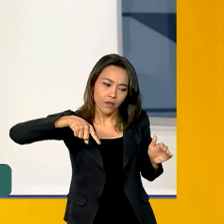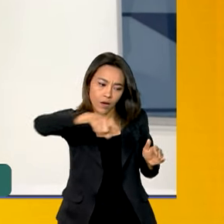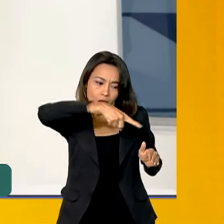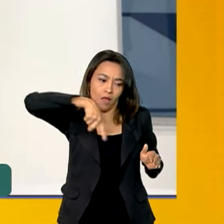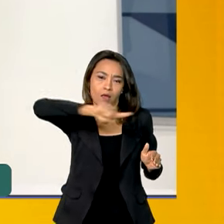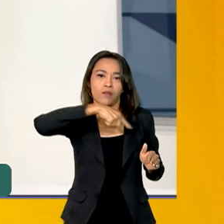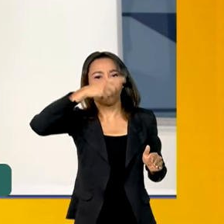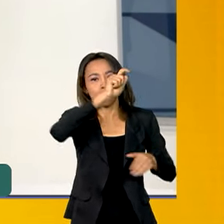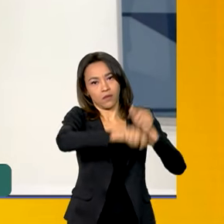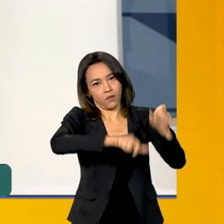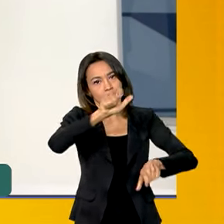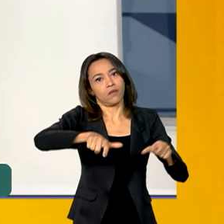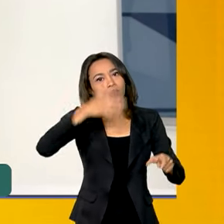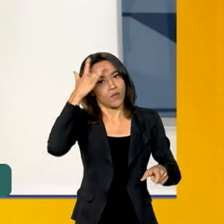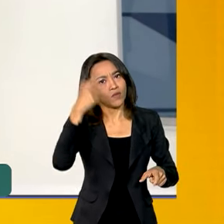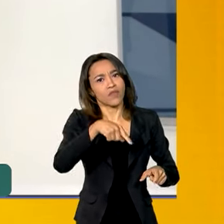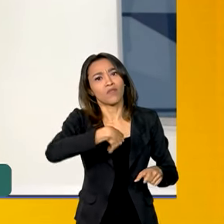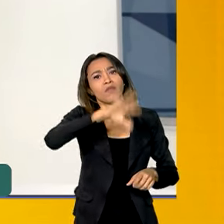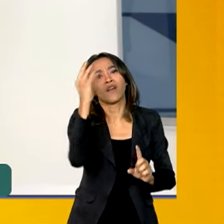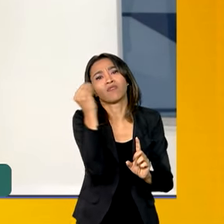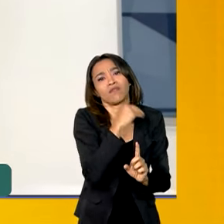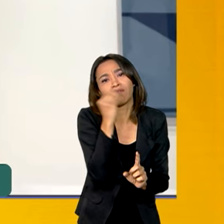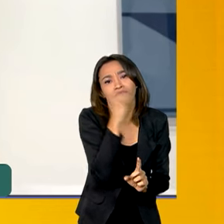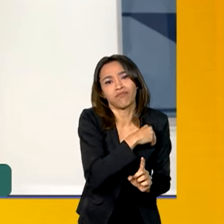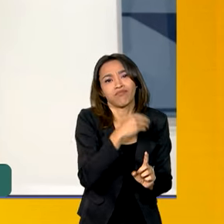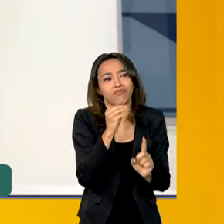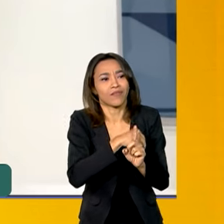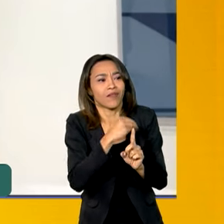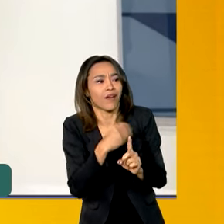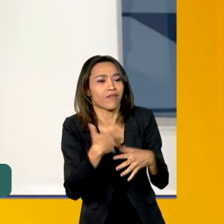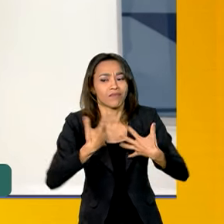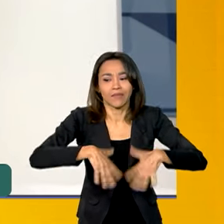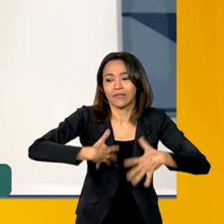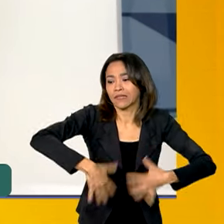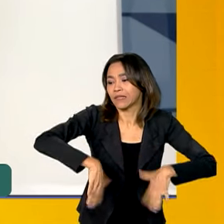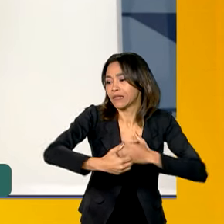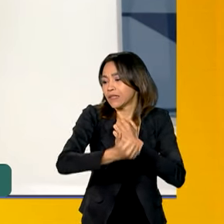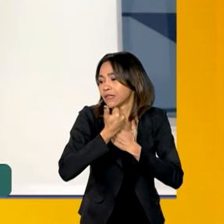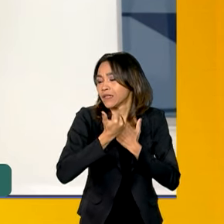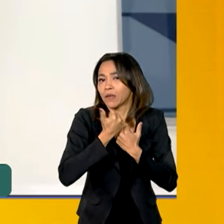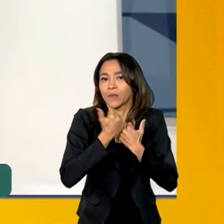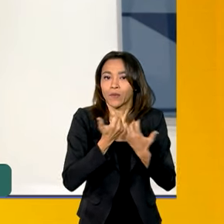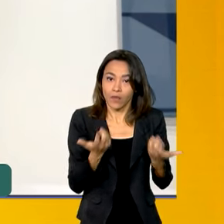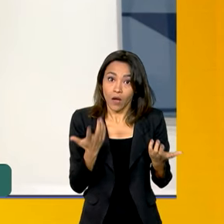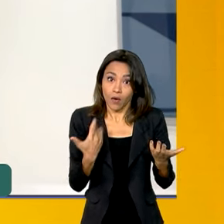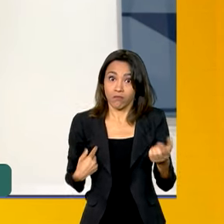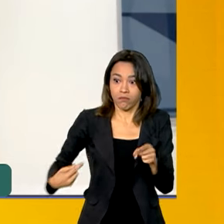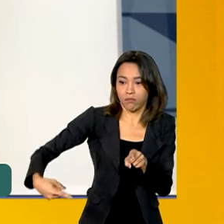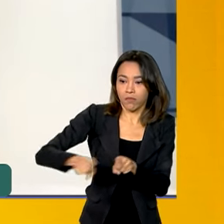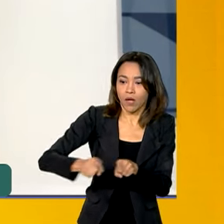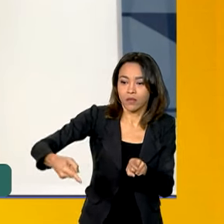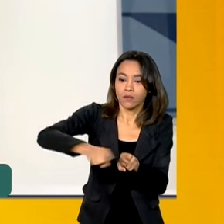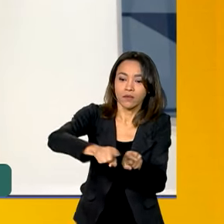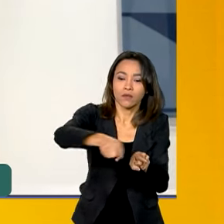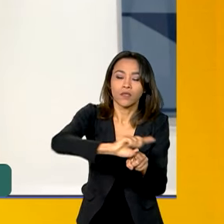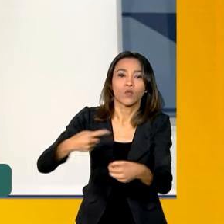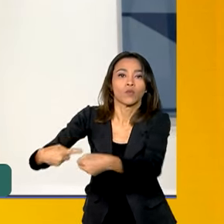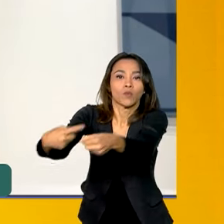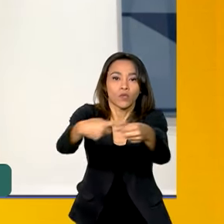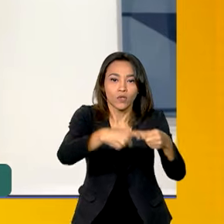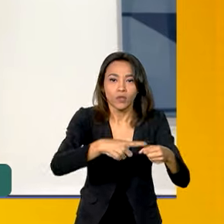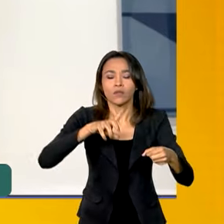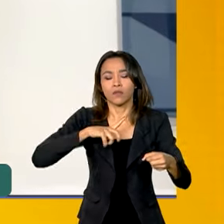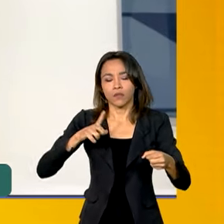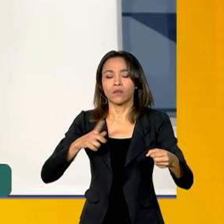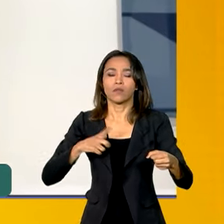dessas pessoas que estão mais vulneráveis neste momento. Mas em parceria com os municípios, Vanessa, nós estamos também em toda uma